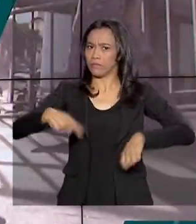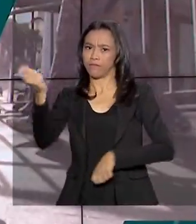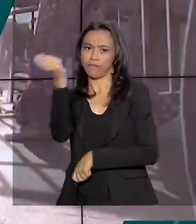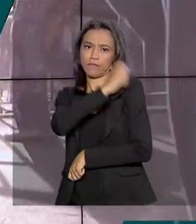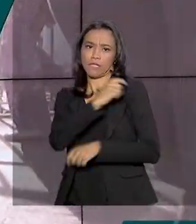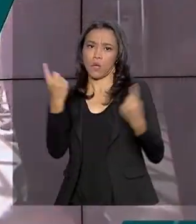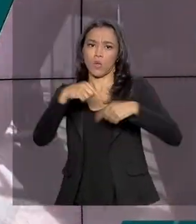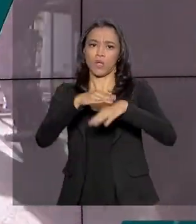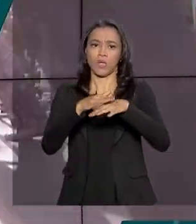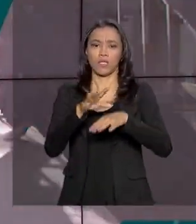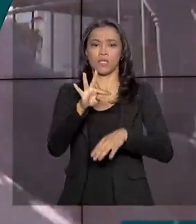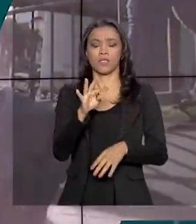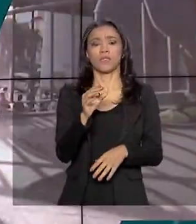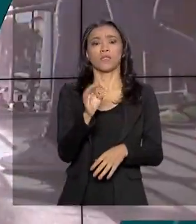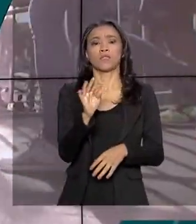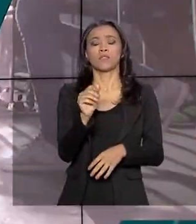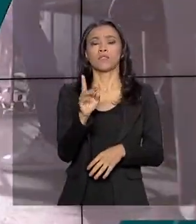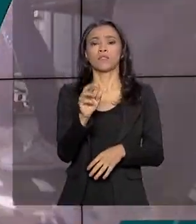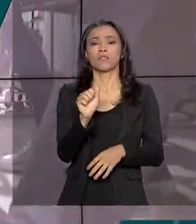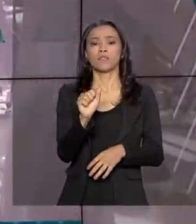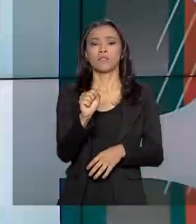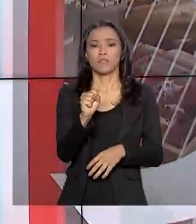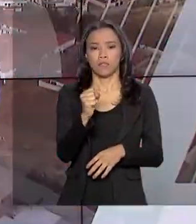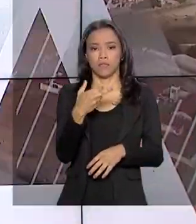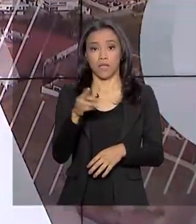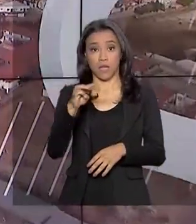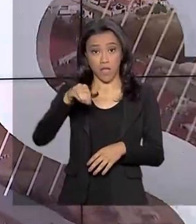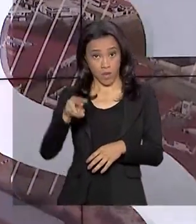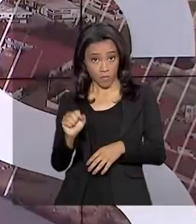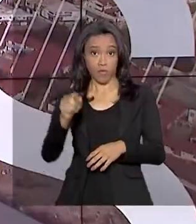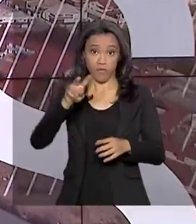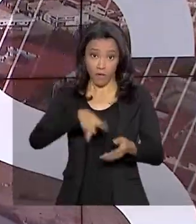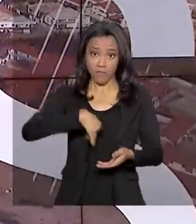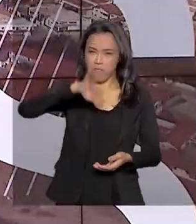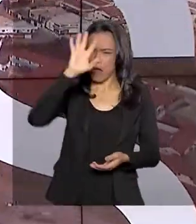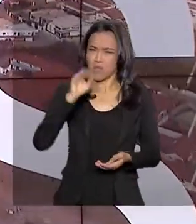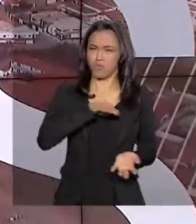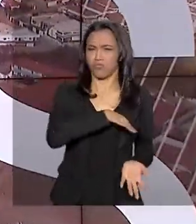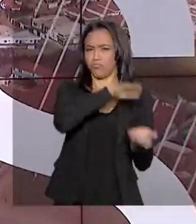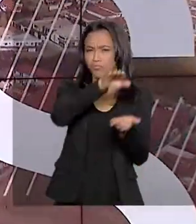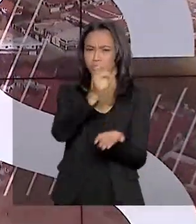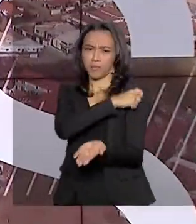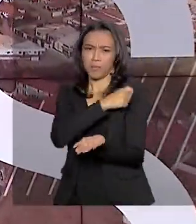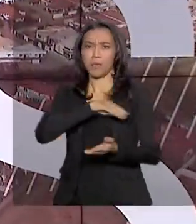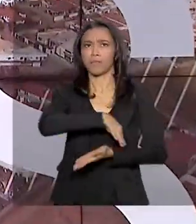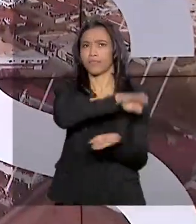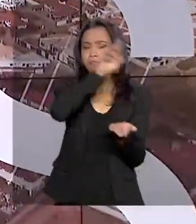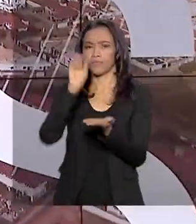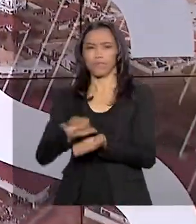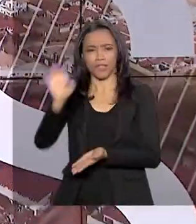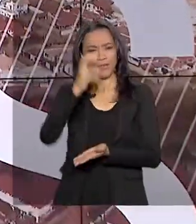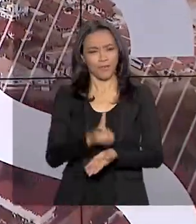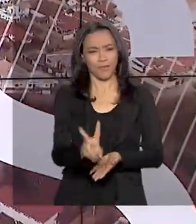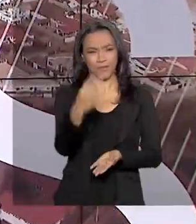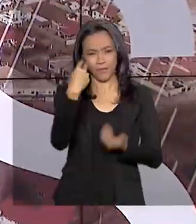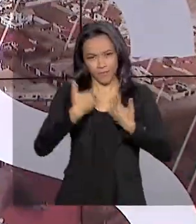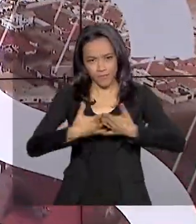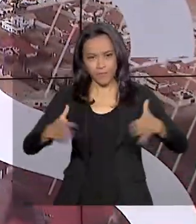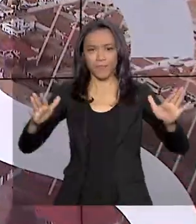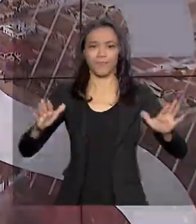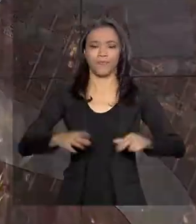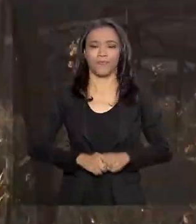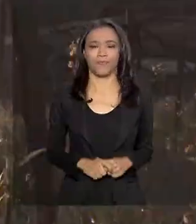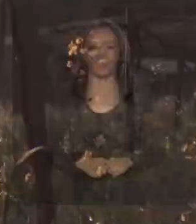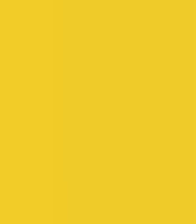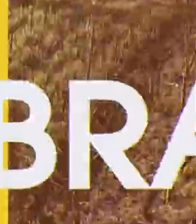O Ministério da Saúde vai enviar 1 milhão e 600 mil doses a mais para os estados. Fique com a gente, o Brasil em Dia já está no ar.